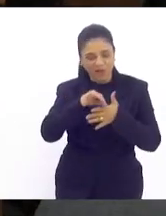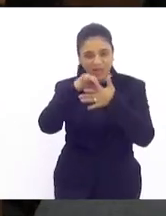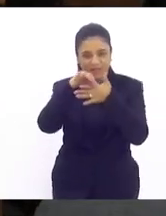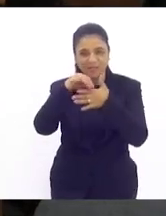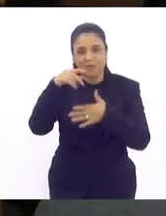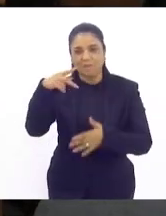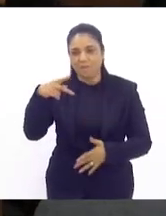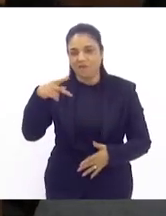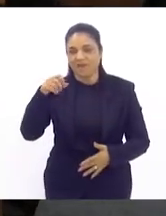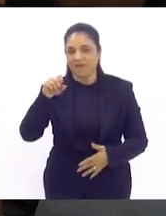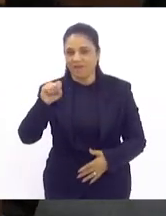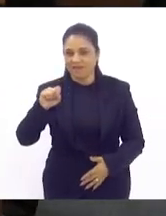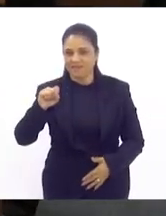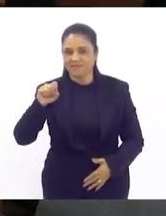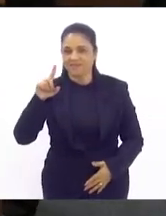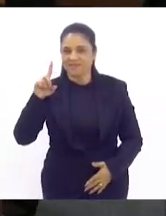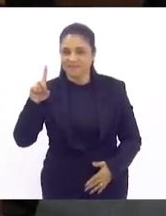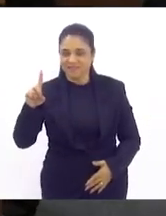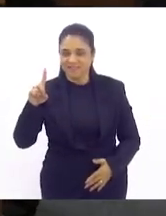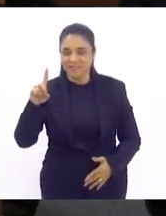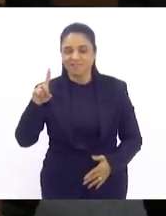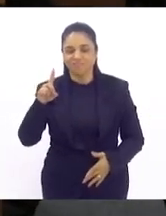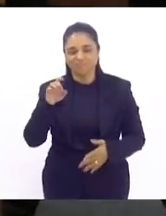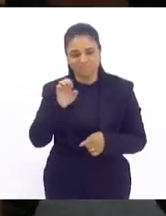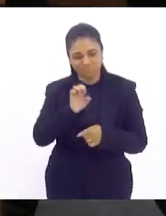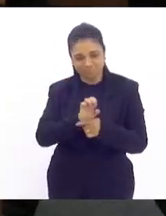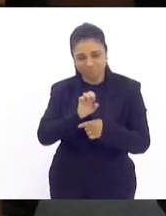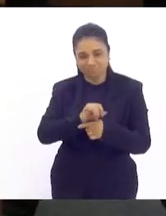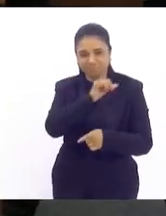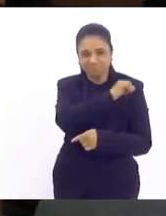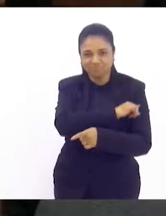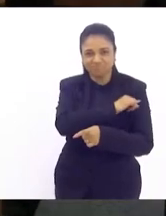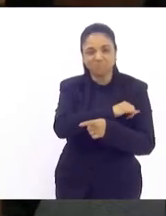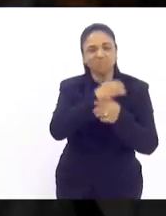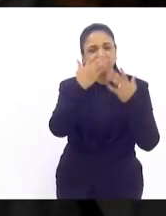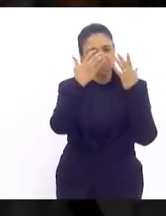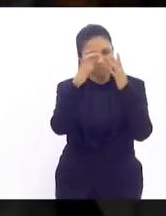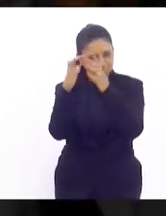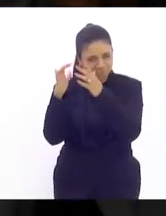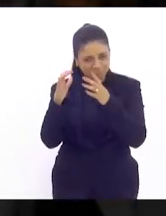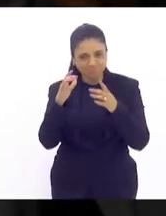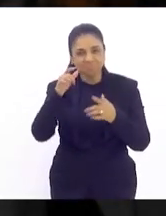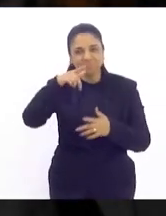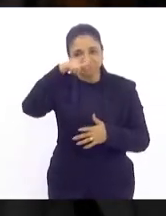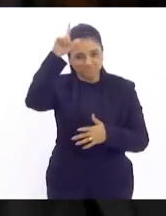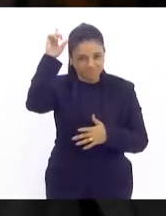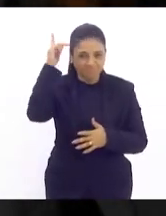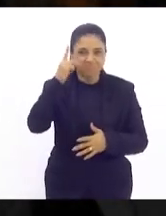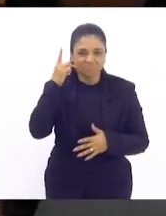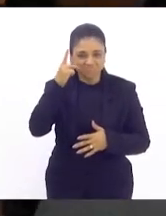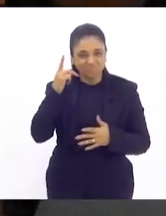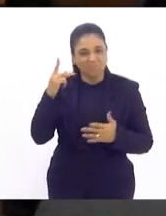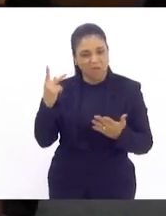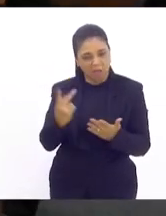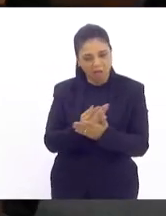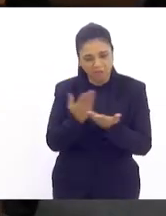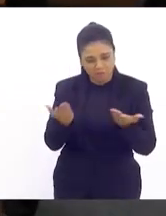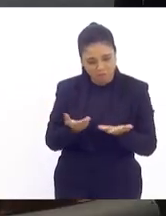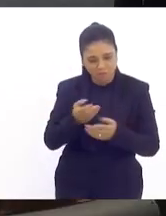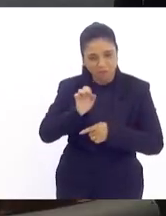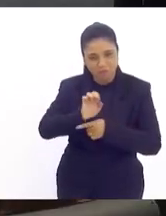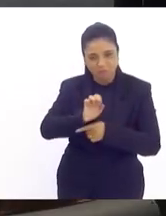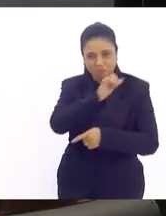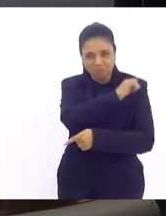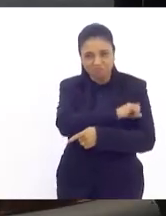PSD dominando o Rio de Janeiro parabéns deputado Luiz Paulo por sua liderança que permitiu que isso acontecesse no Rio de Janeiro parabéns